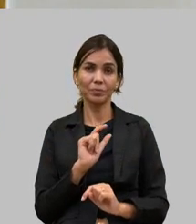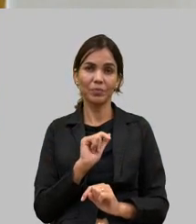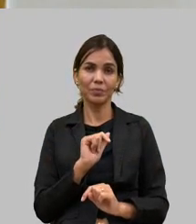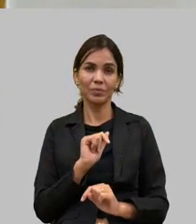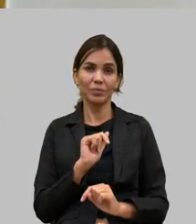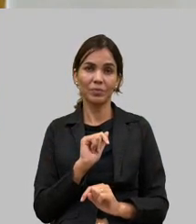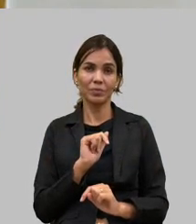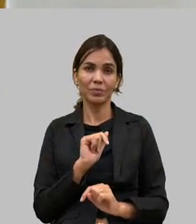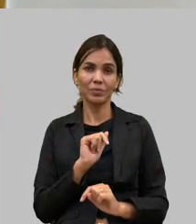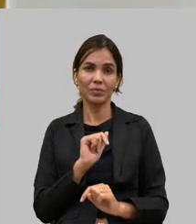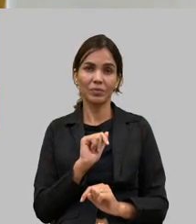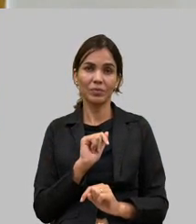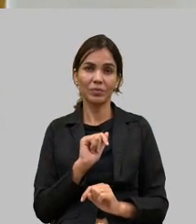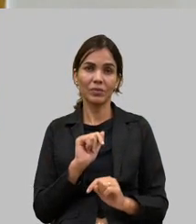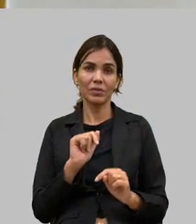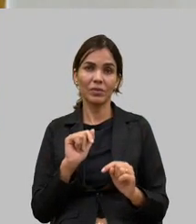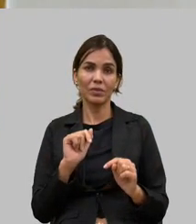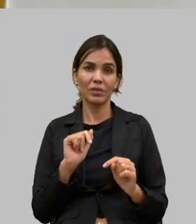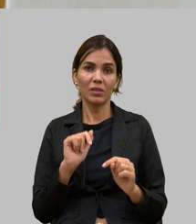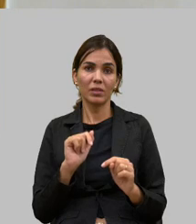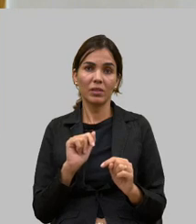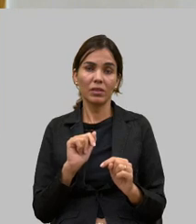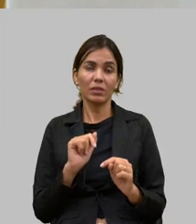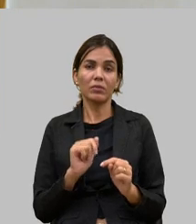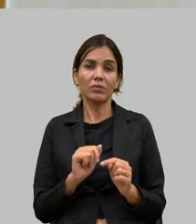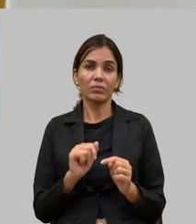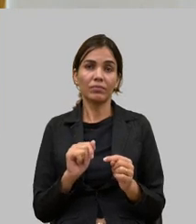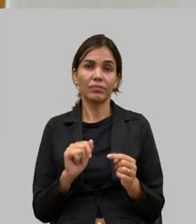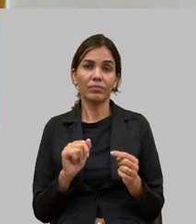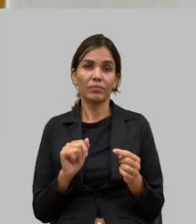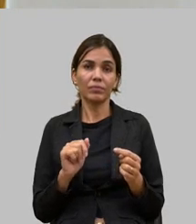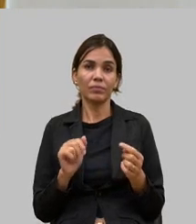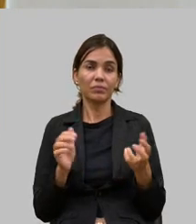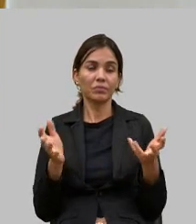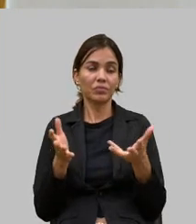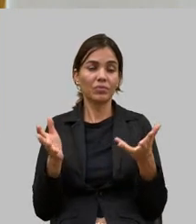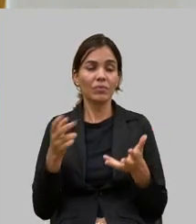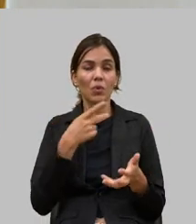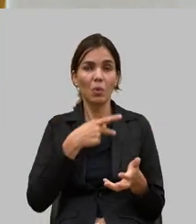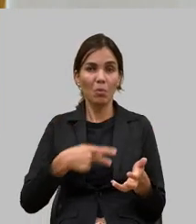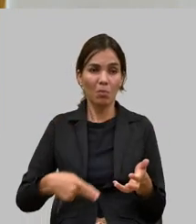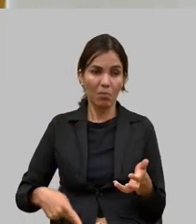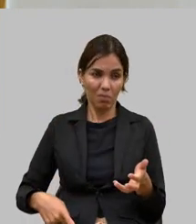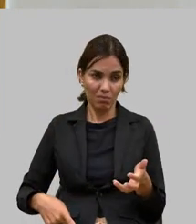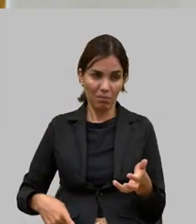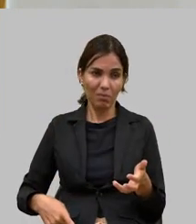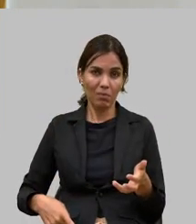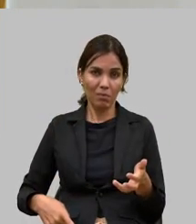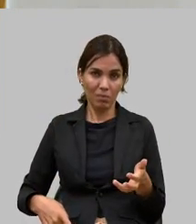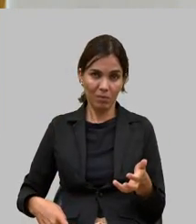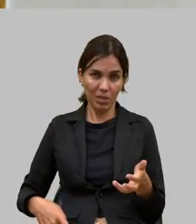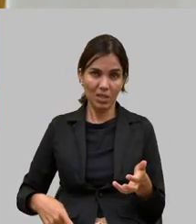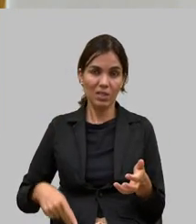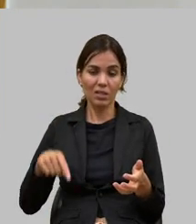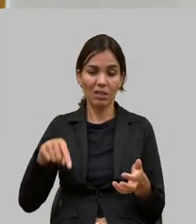presidente da república de plantão deixou de assumir de chamar o produtor rural de fascista e de